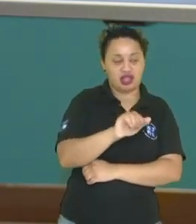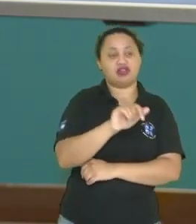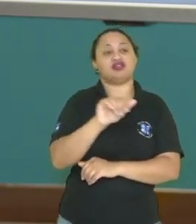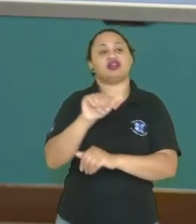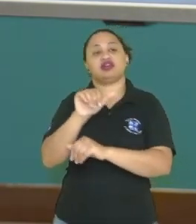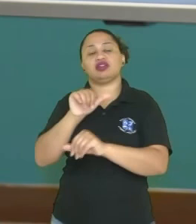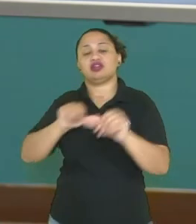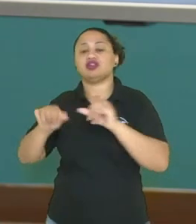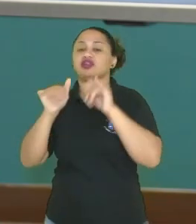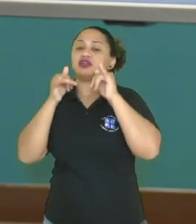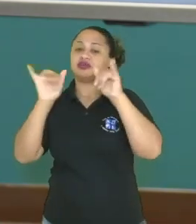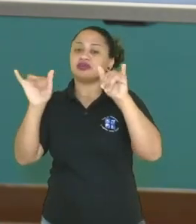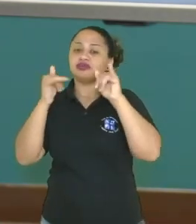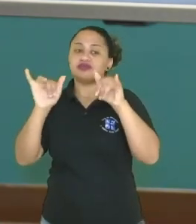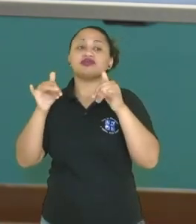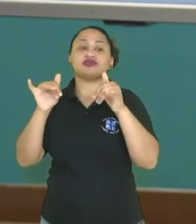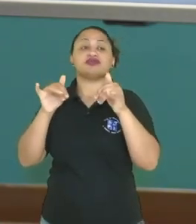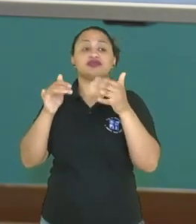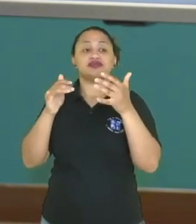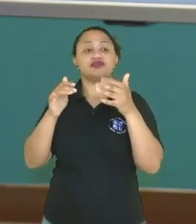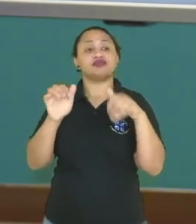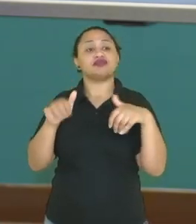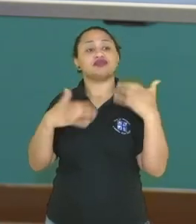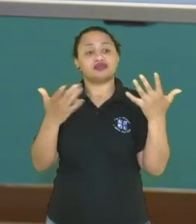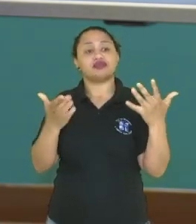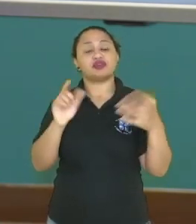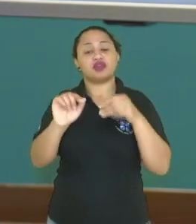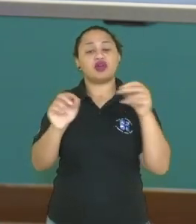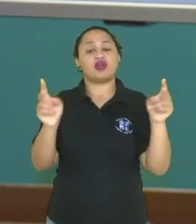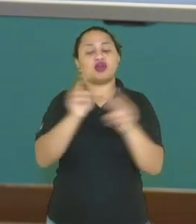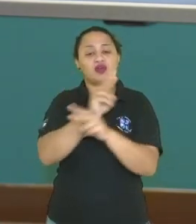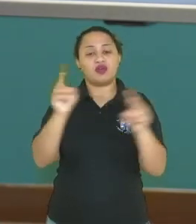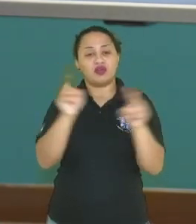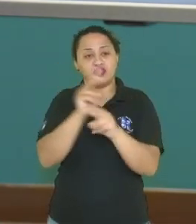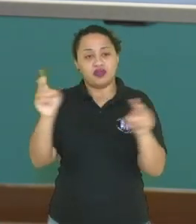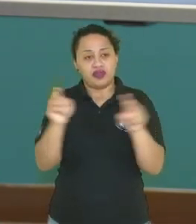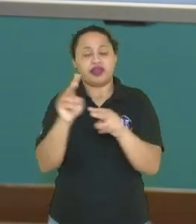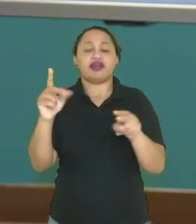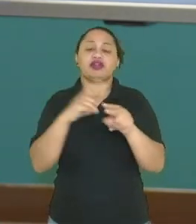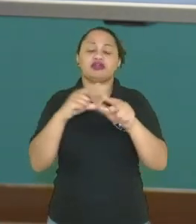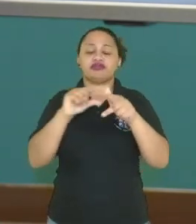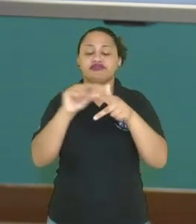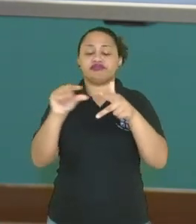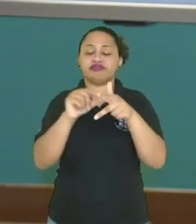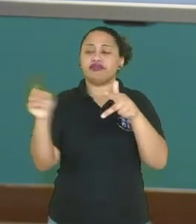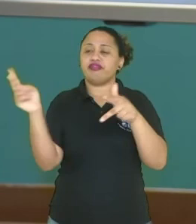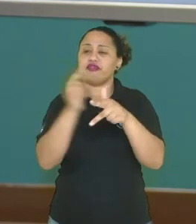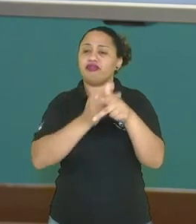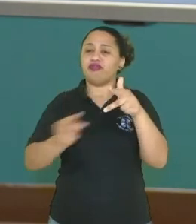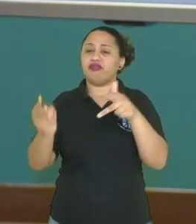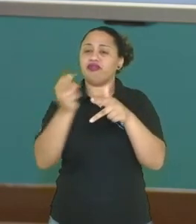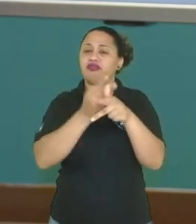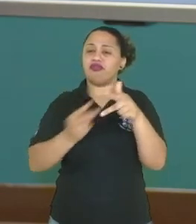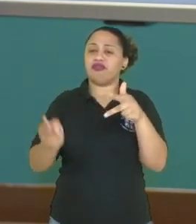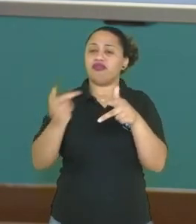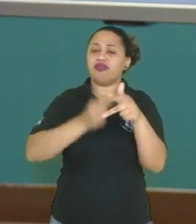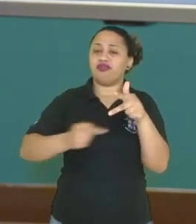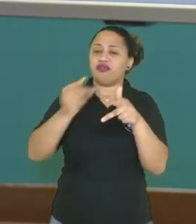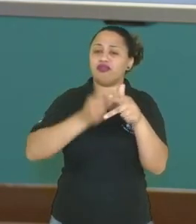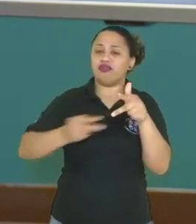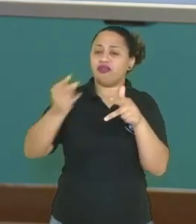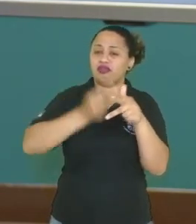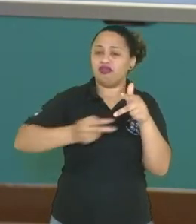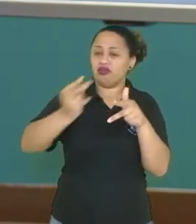eólica. Então, basicamente ali, o vento bate, né? Nas pás, as hélices ali vão